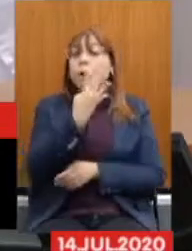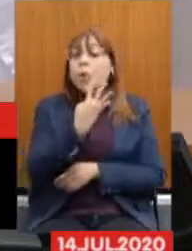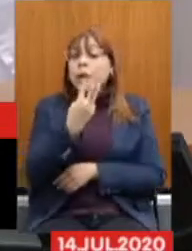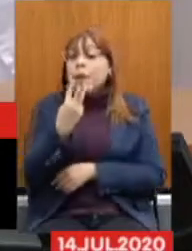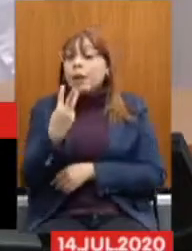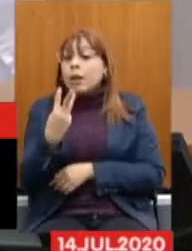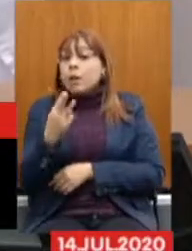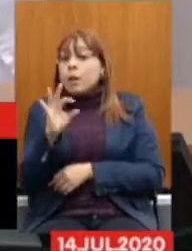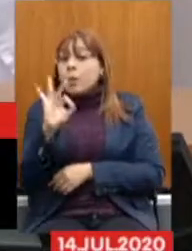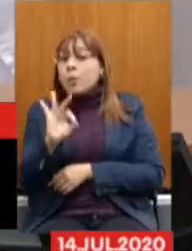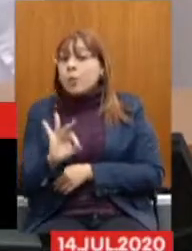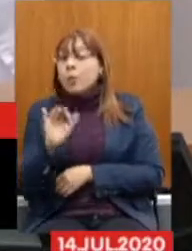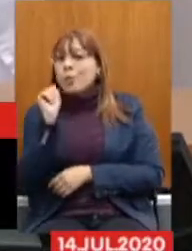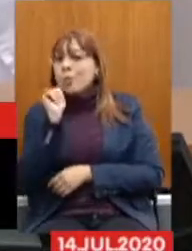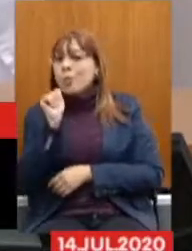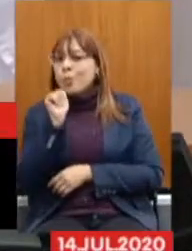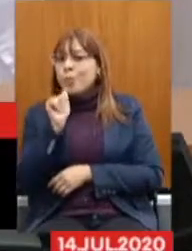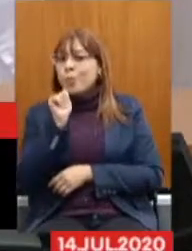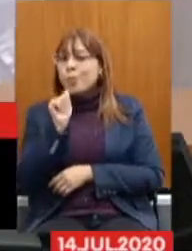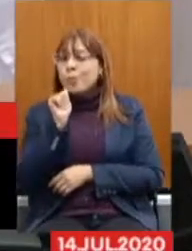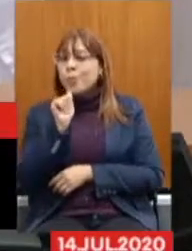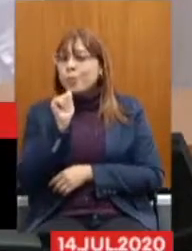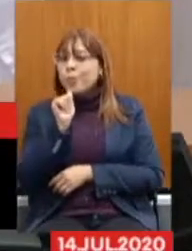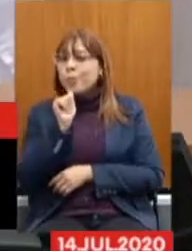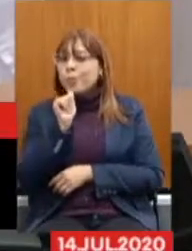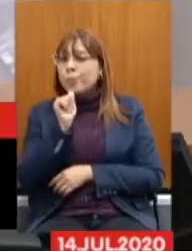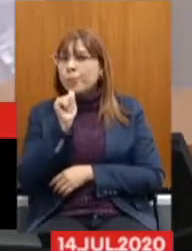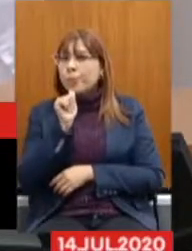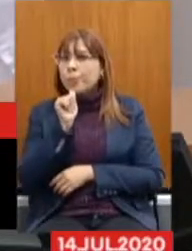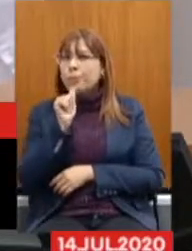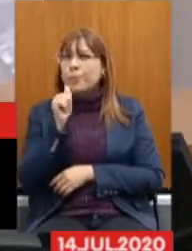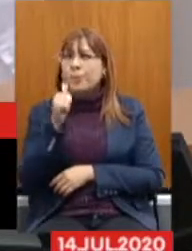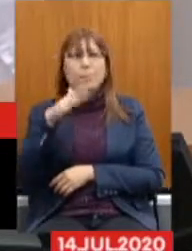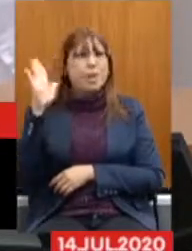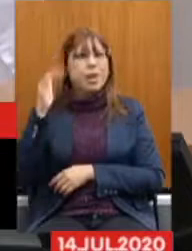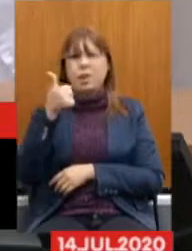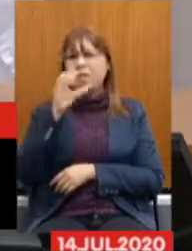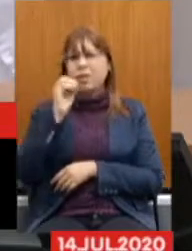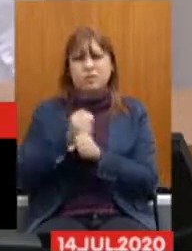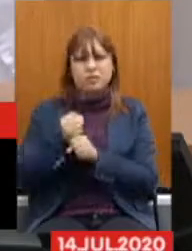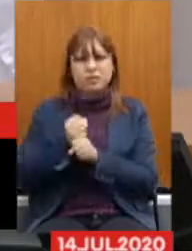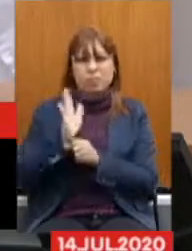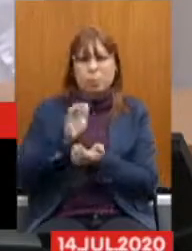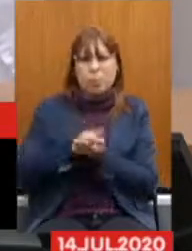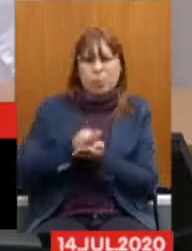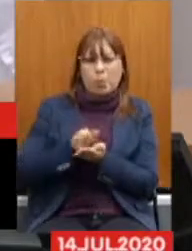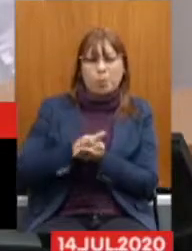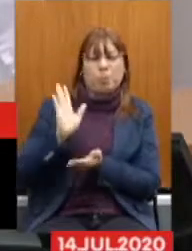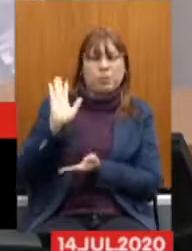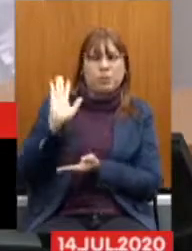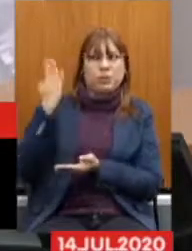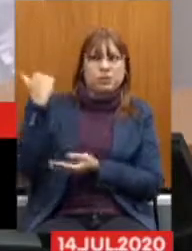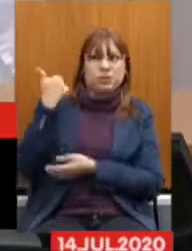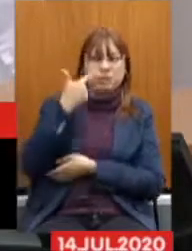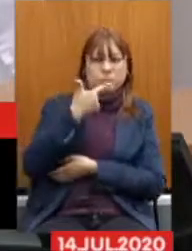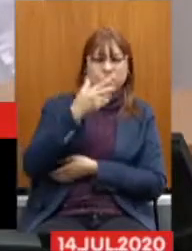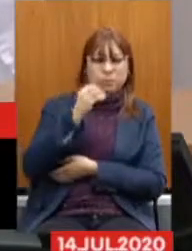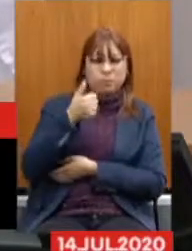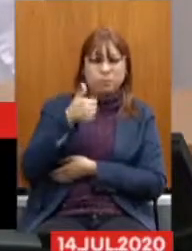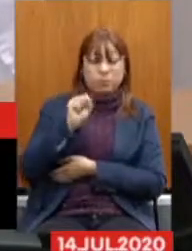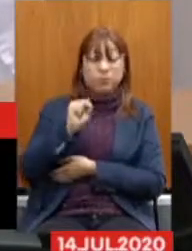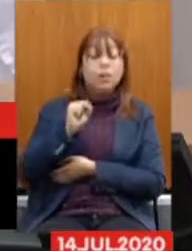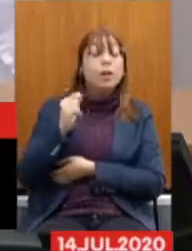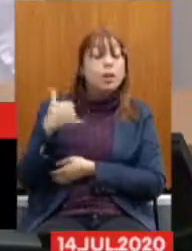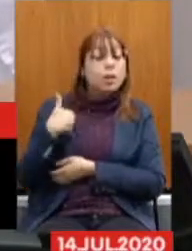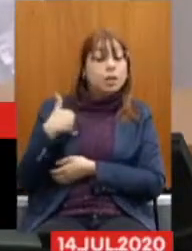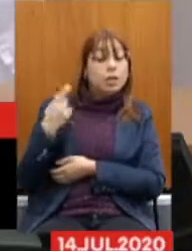% Das mulheres Elas têm mais Dez Tinham mais de dez Anos de contribuição Em 2018 E a